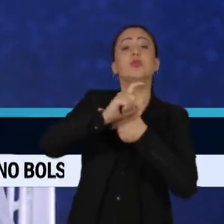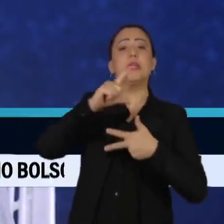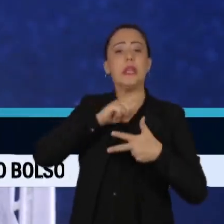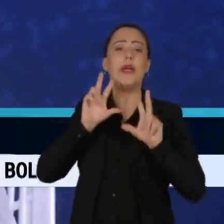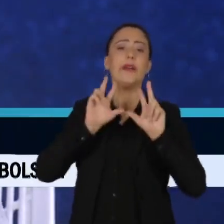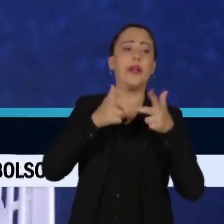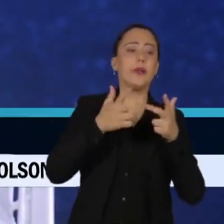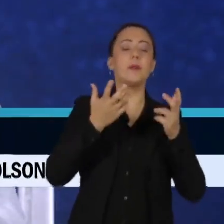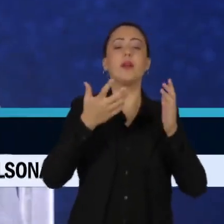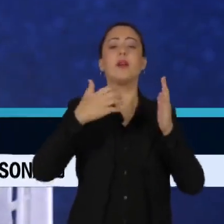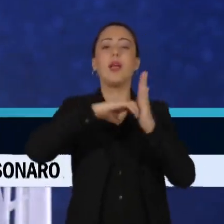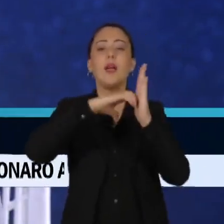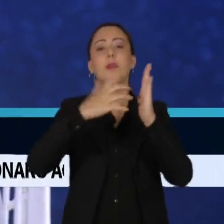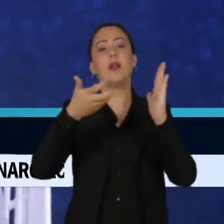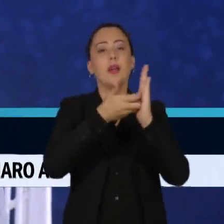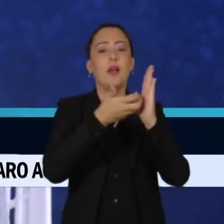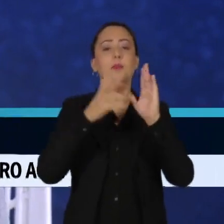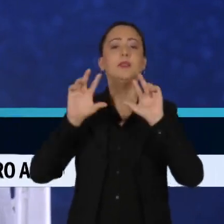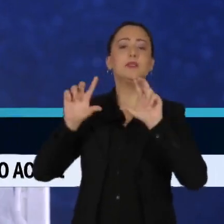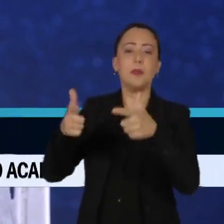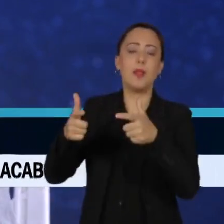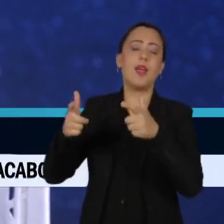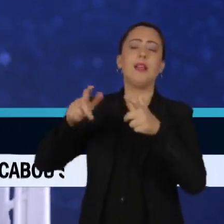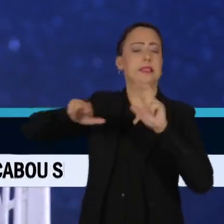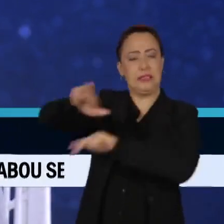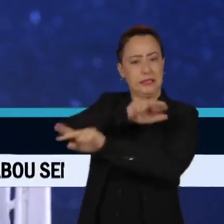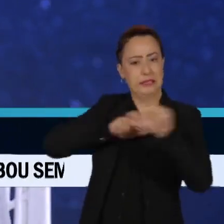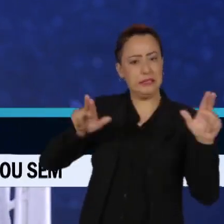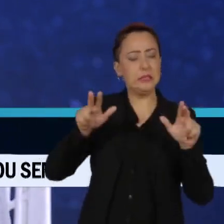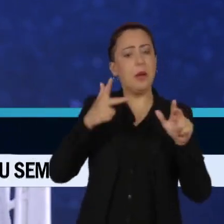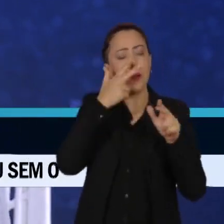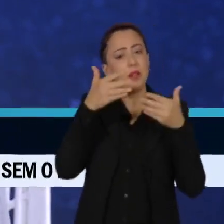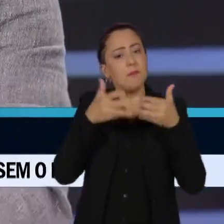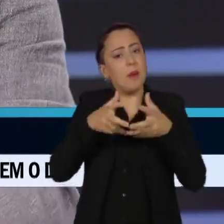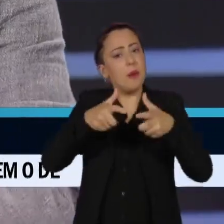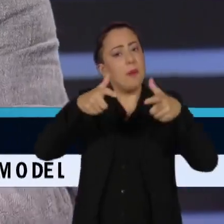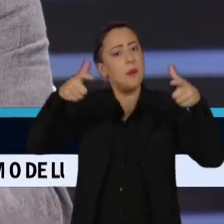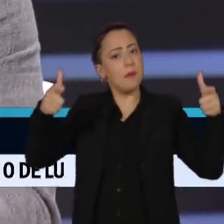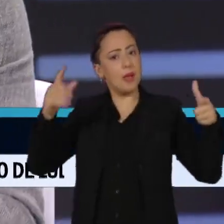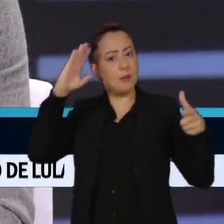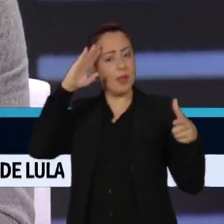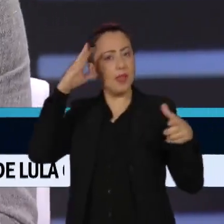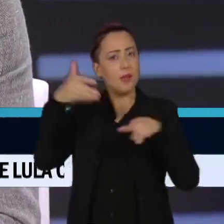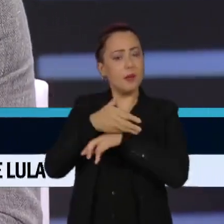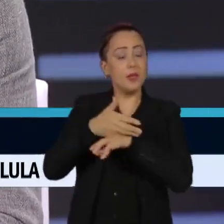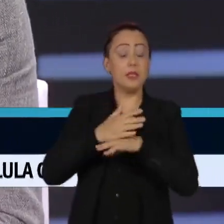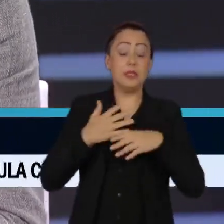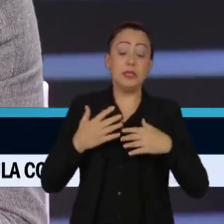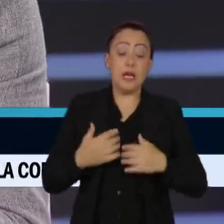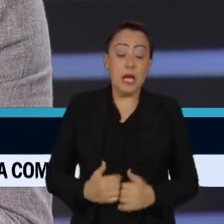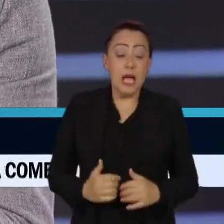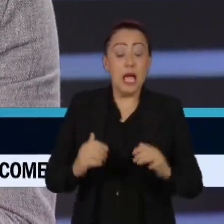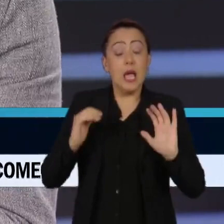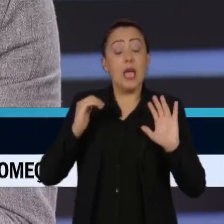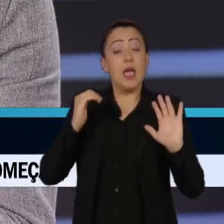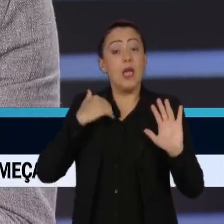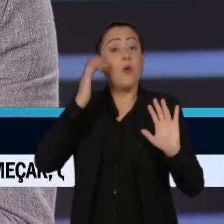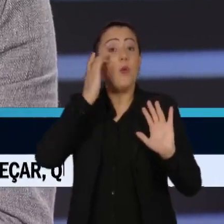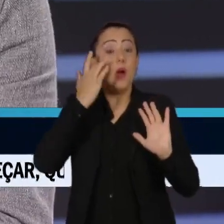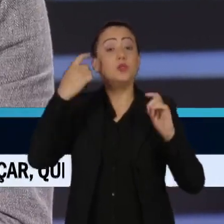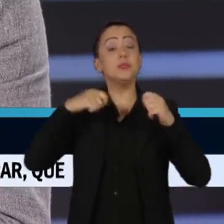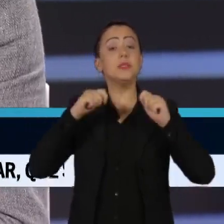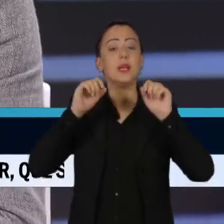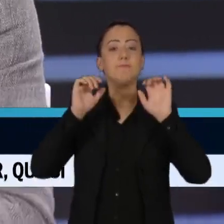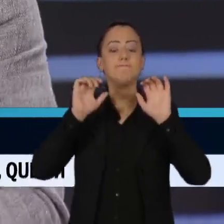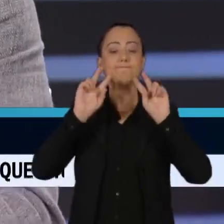Câmara, no Senado, nas Assembleias, vem aumentando. Qual é esse balanço até agora? Eu acho que a precisa fazer, assim, diferenciação. Primeiro,